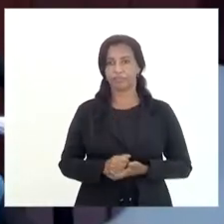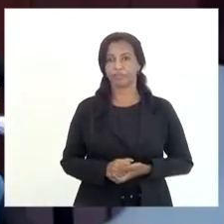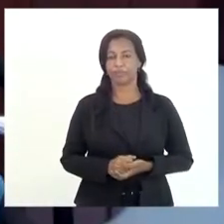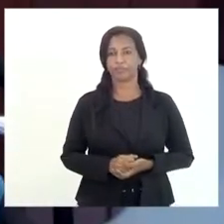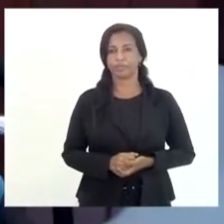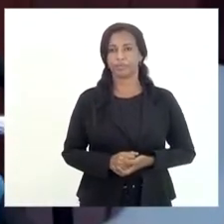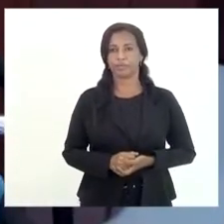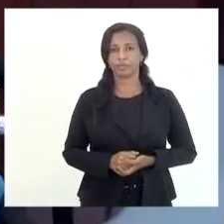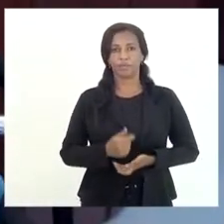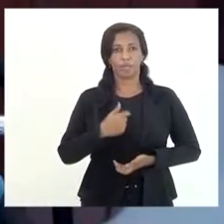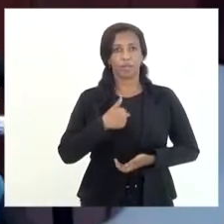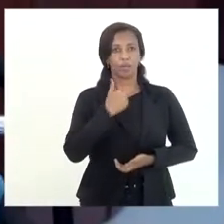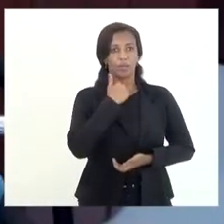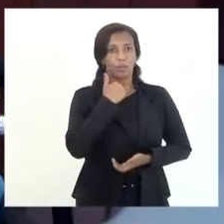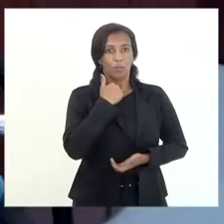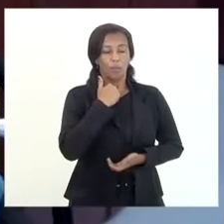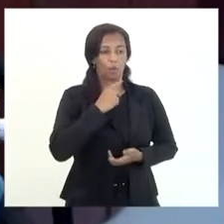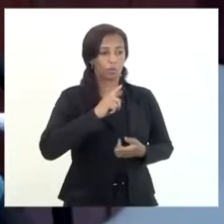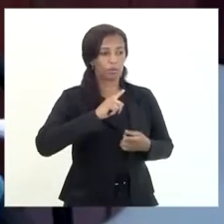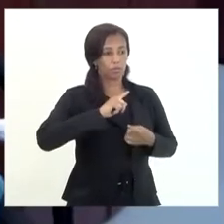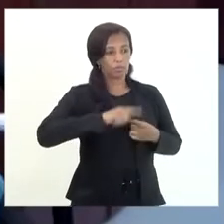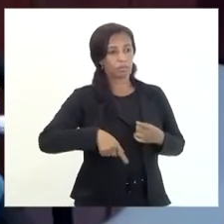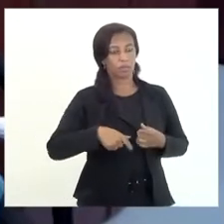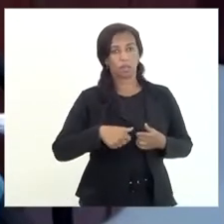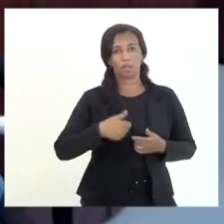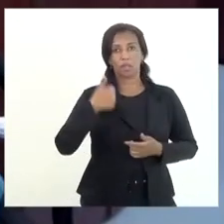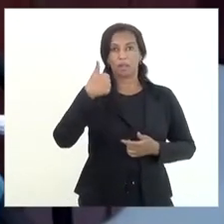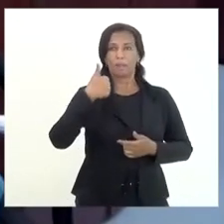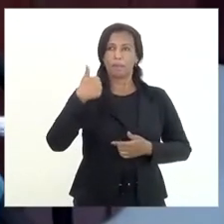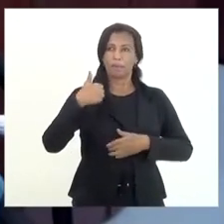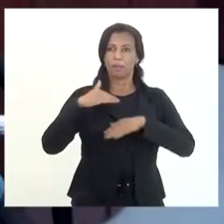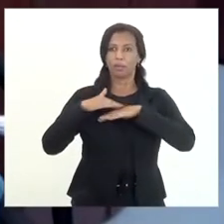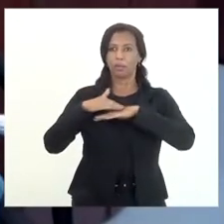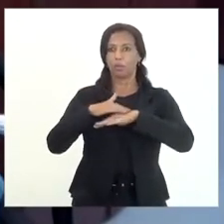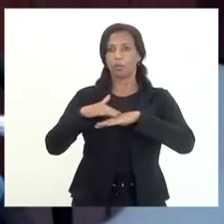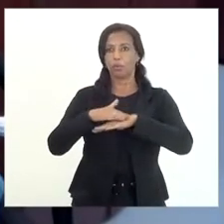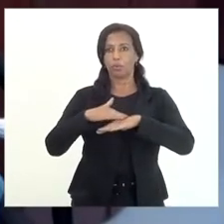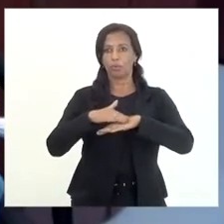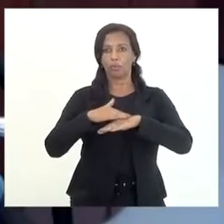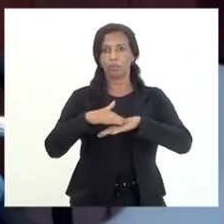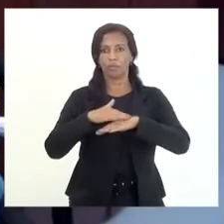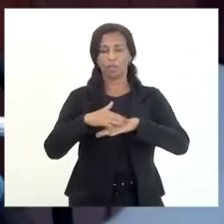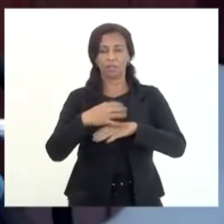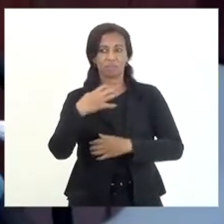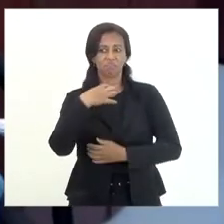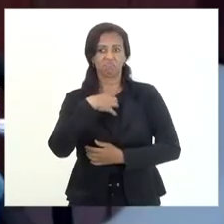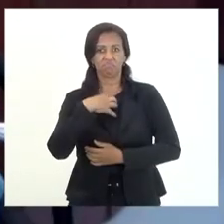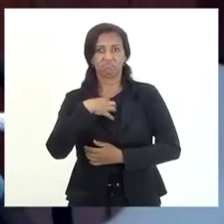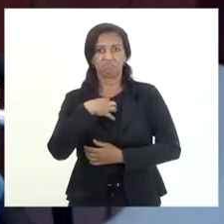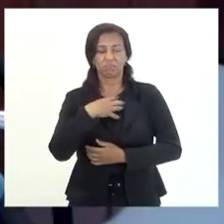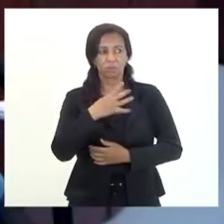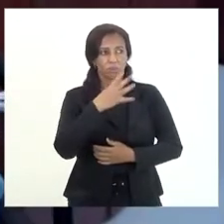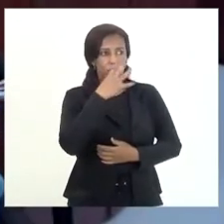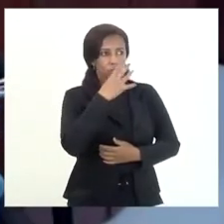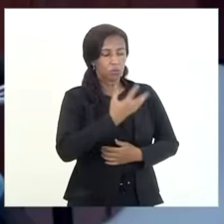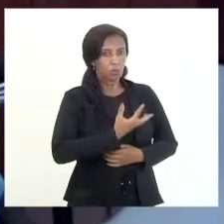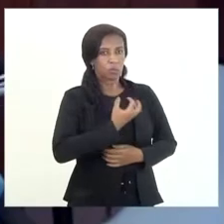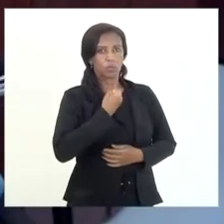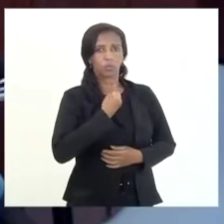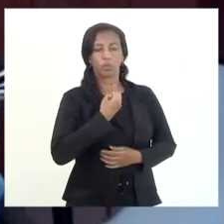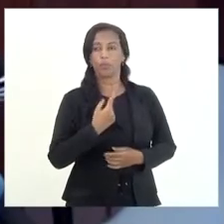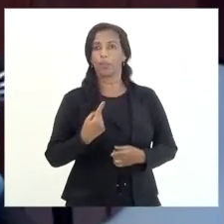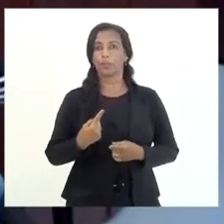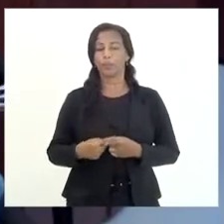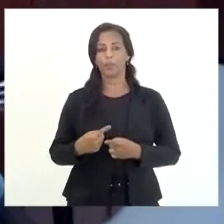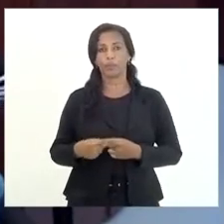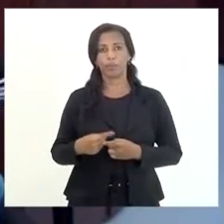eu não posso negar que nessas primeiras conversas eu fiquei bastante assustado porque